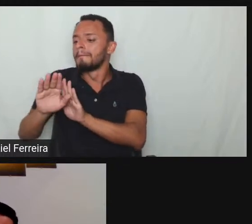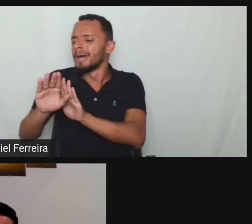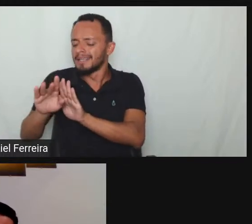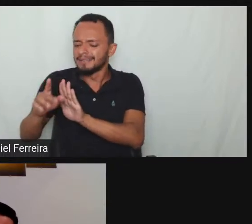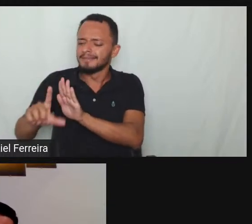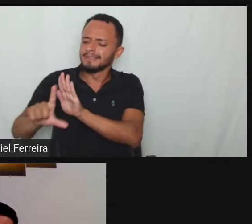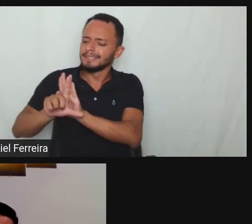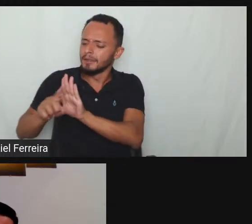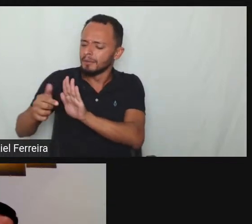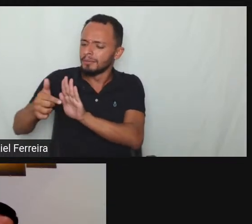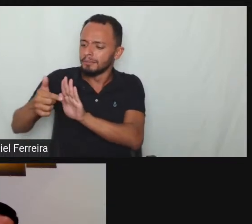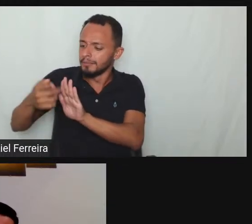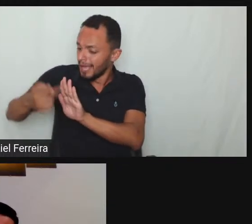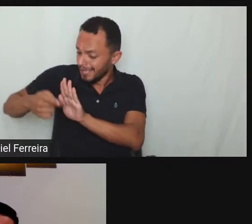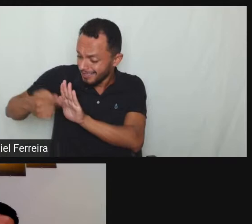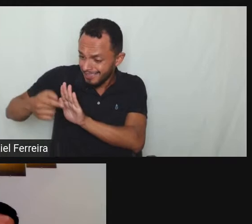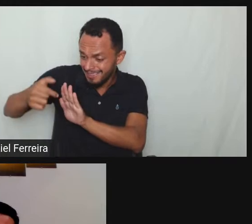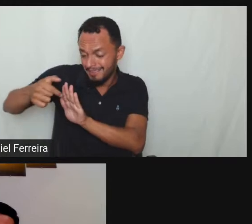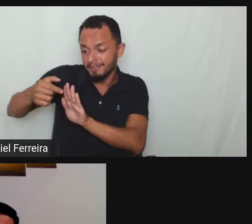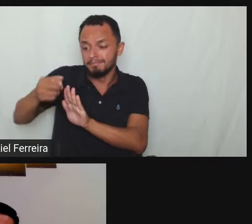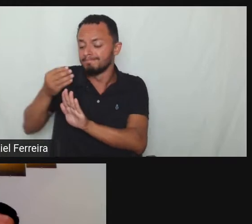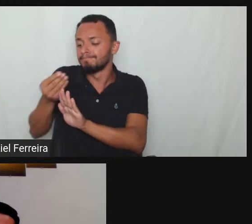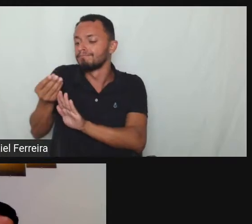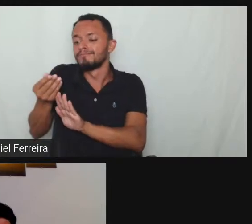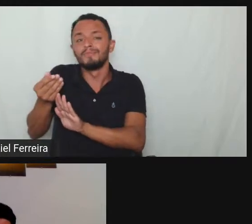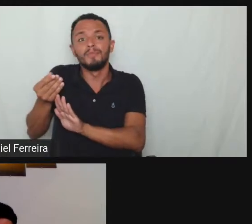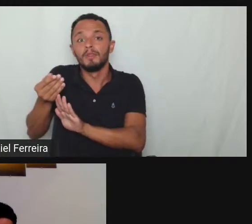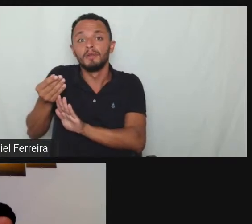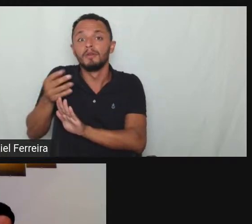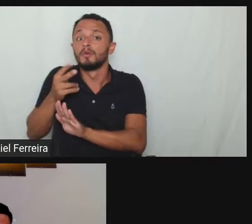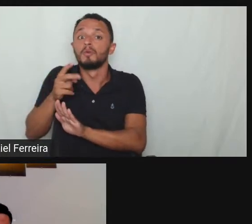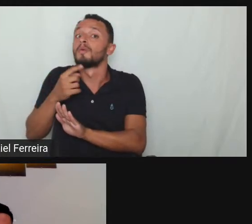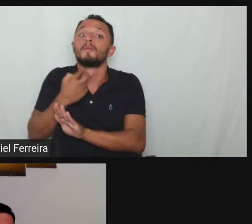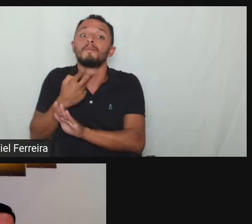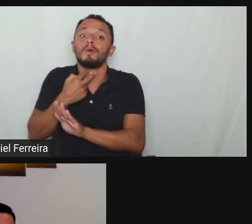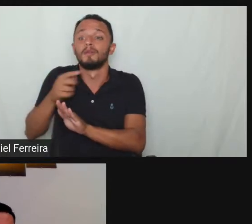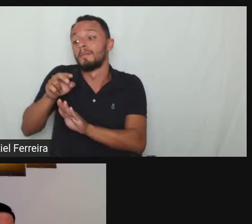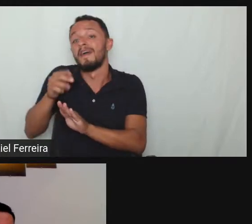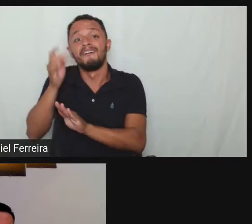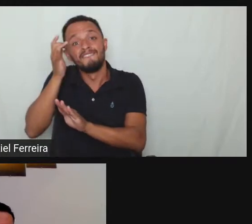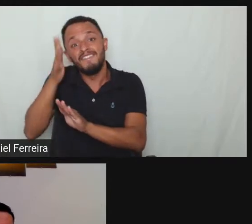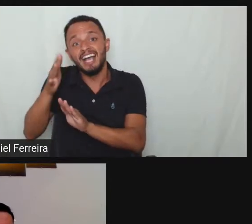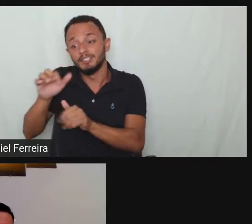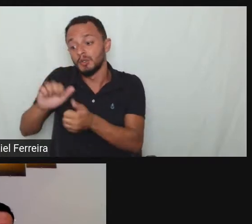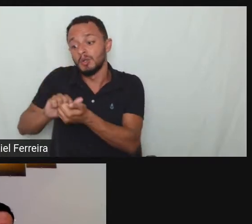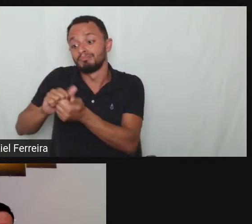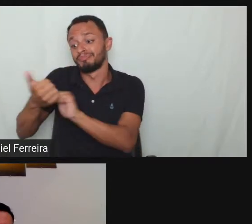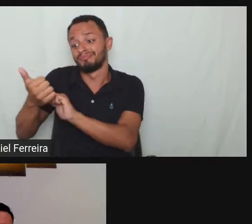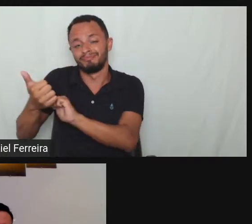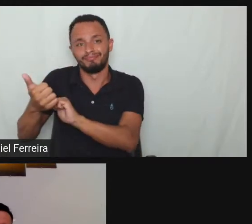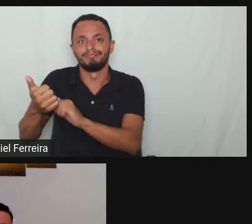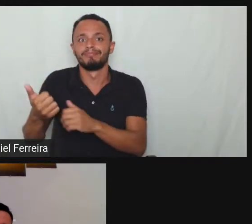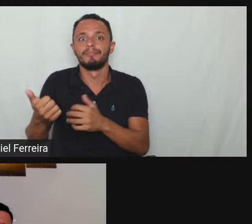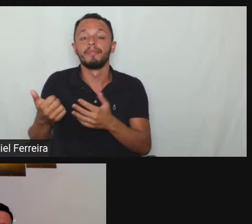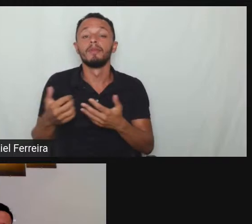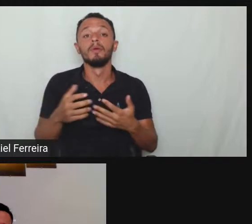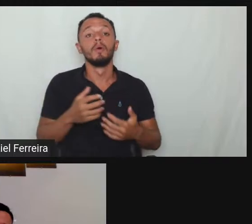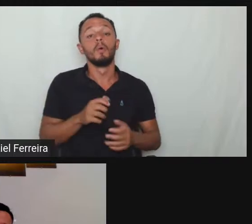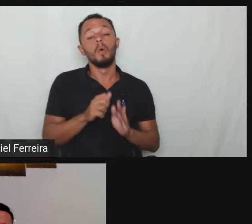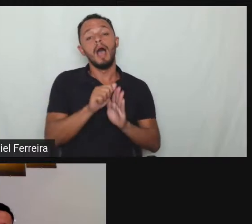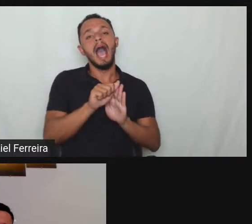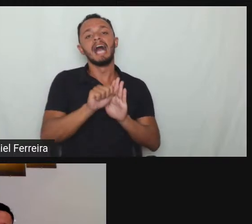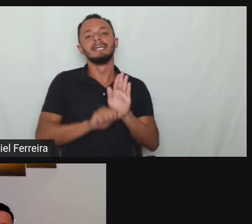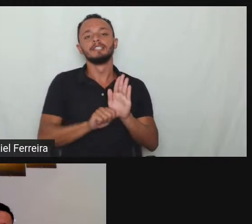querendo ou não o artigo 93 que tá ali na lei de 1213 ele é um artigo poderoso hoje temos de